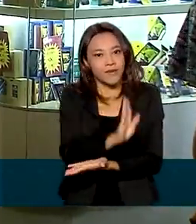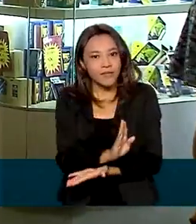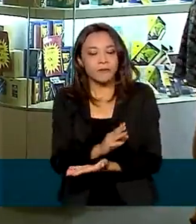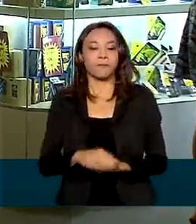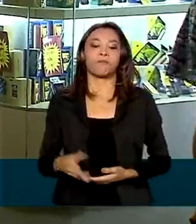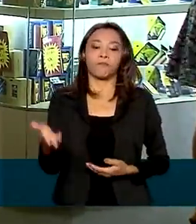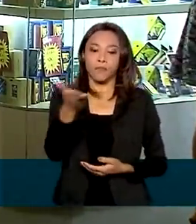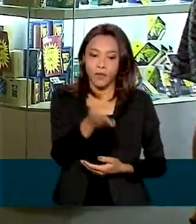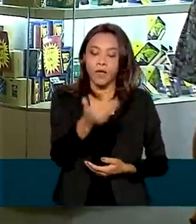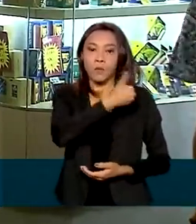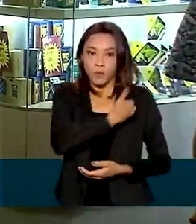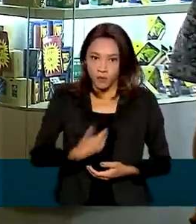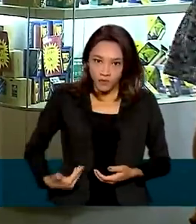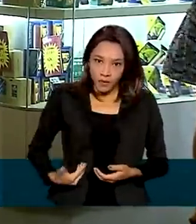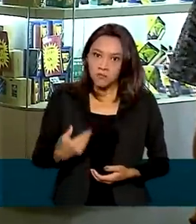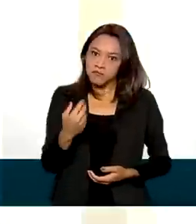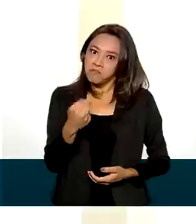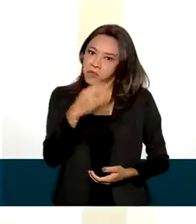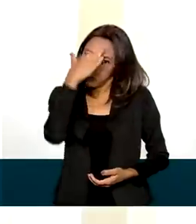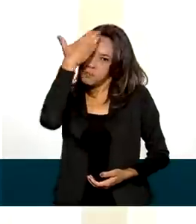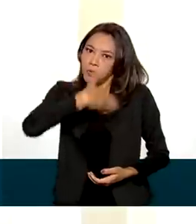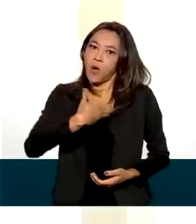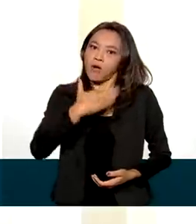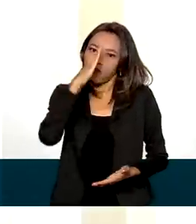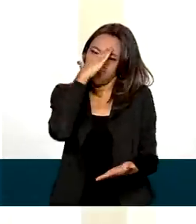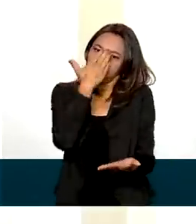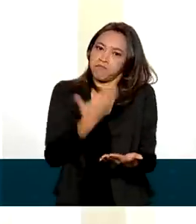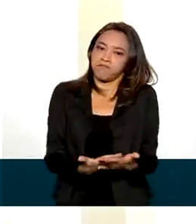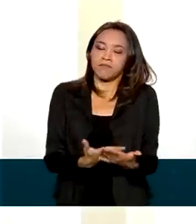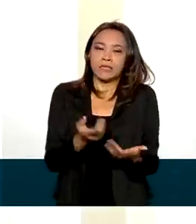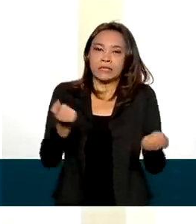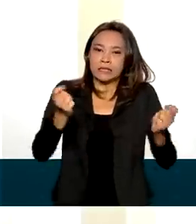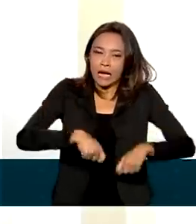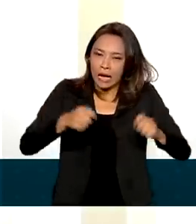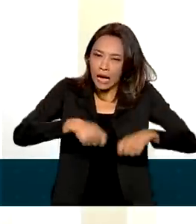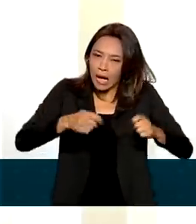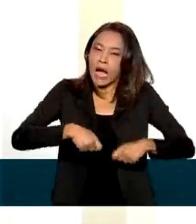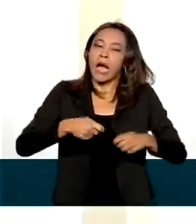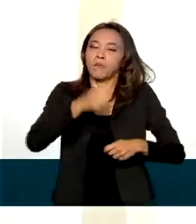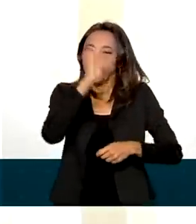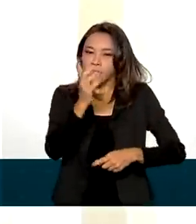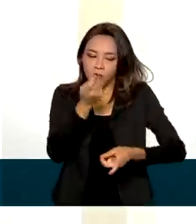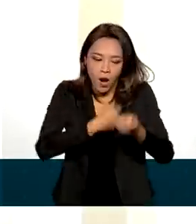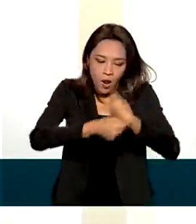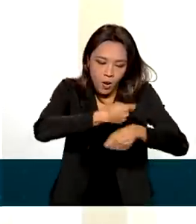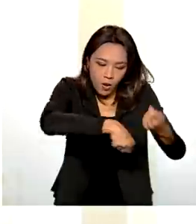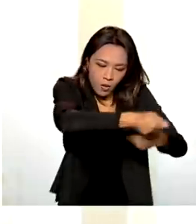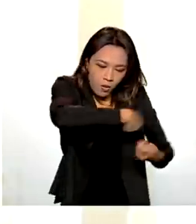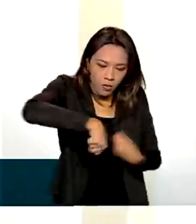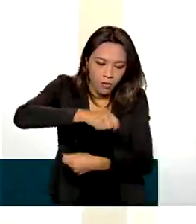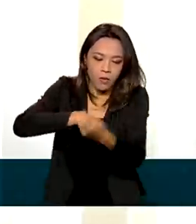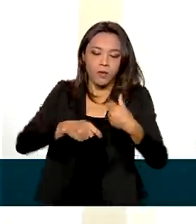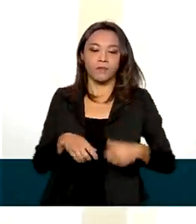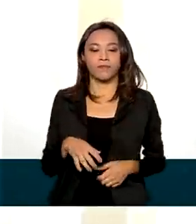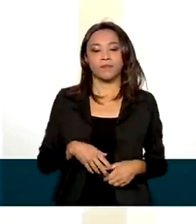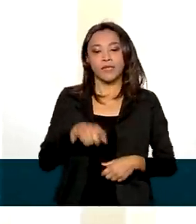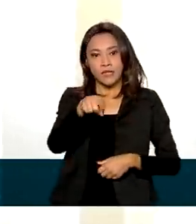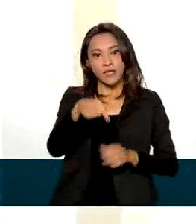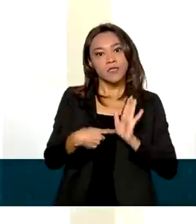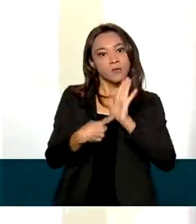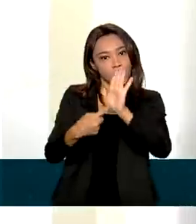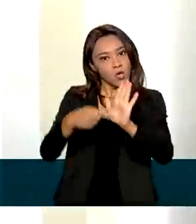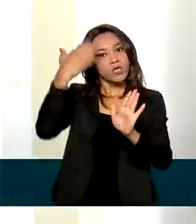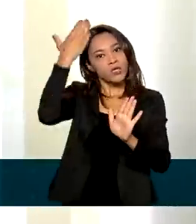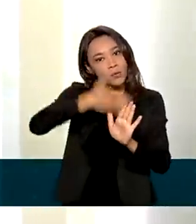o investimento demonstra confiança no potencial de negócios do Brasil. É um símbolo de confiança do nosso país.